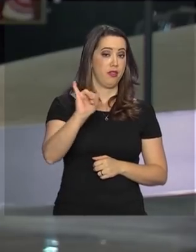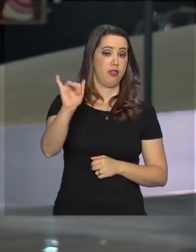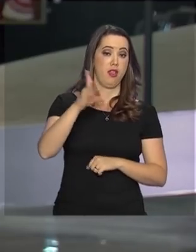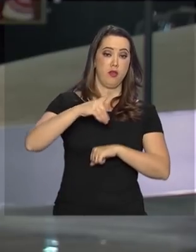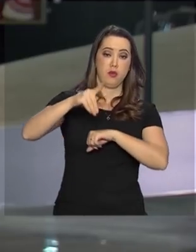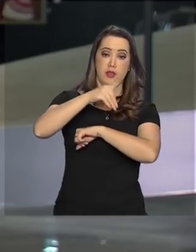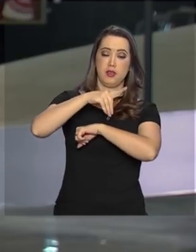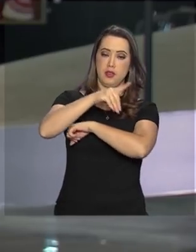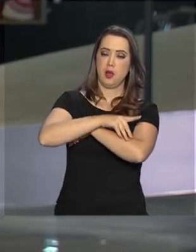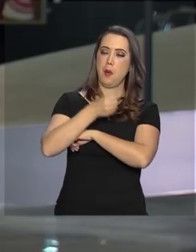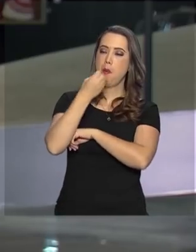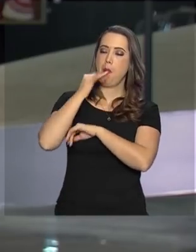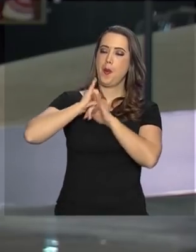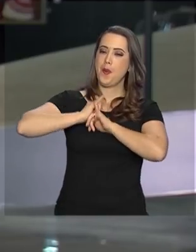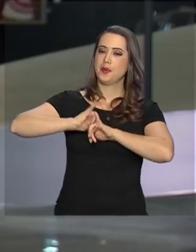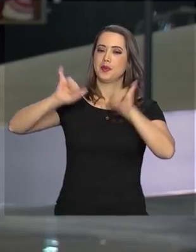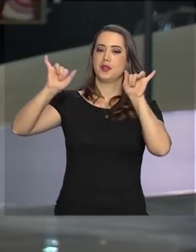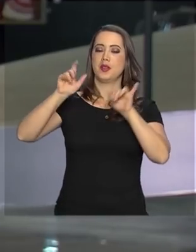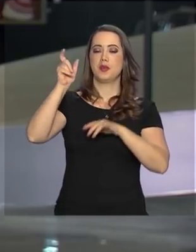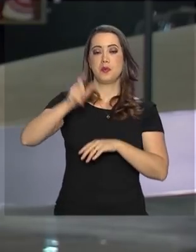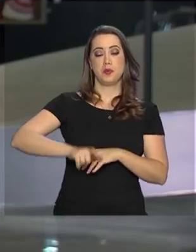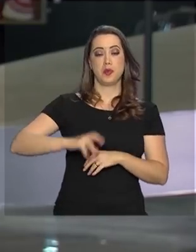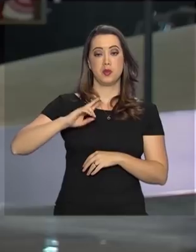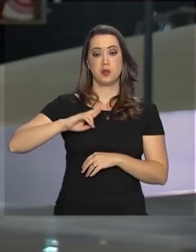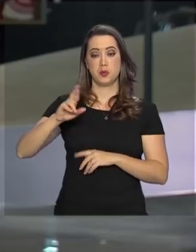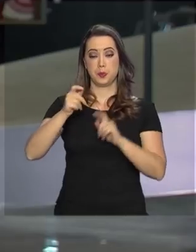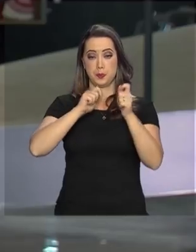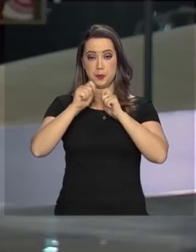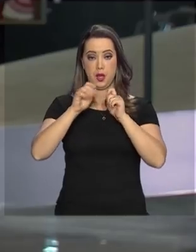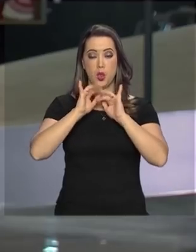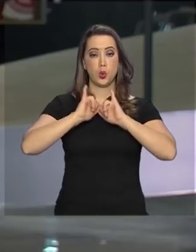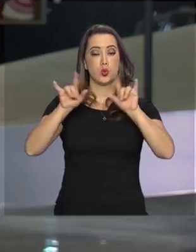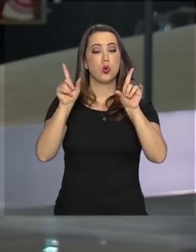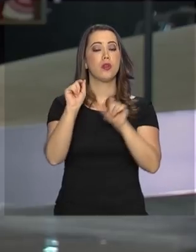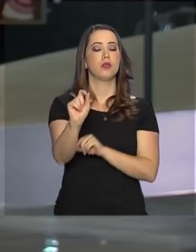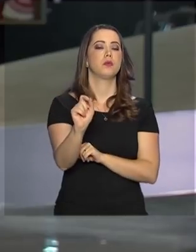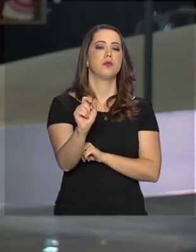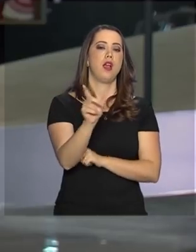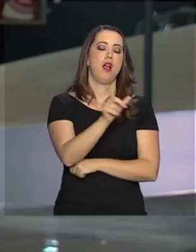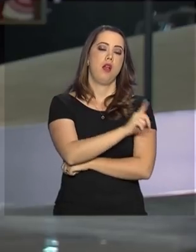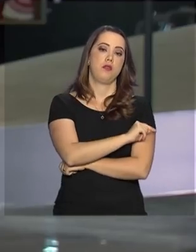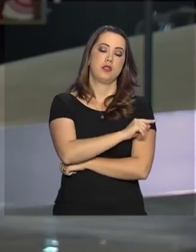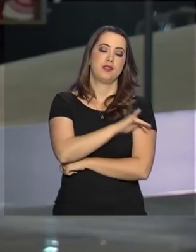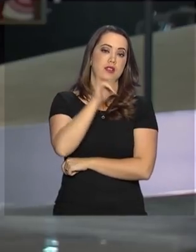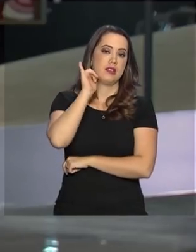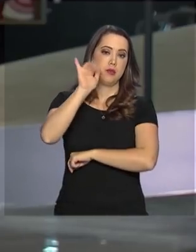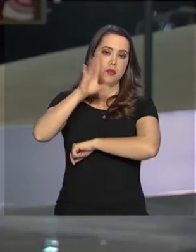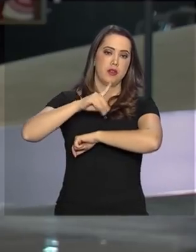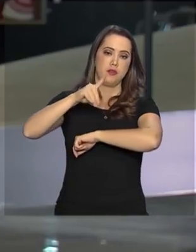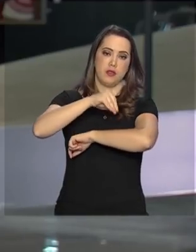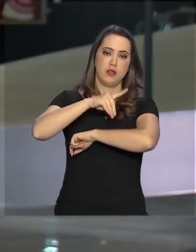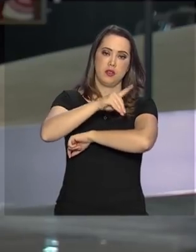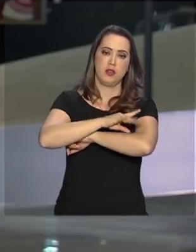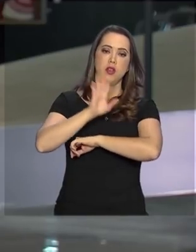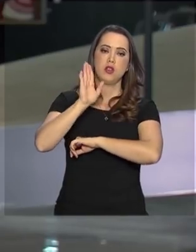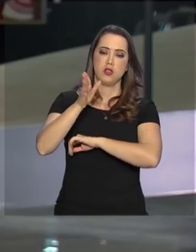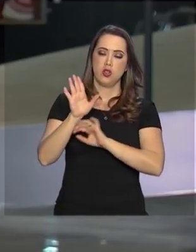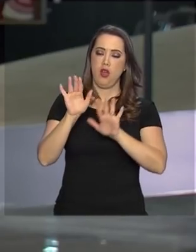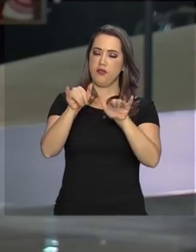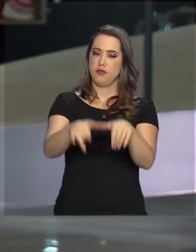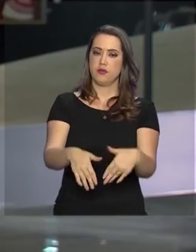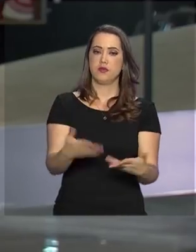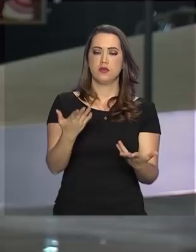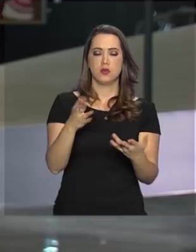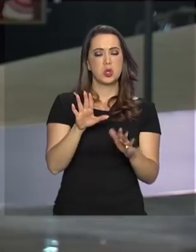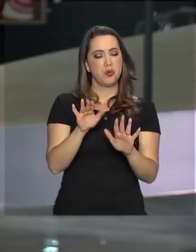Alessandra, uma boa notícia. O porta-voz da presidência anunciou que a vacina contra a doença deve ficar